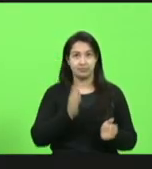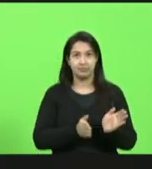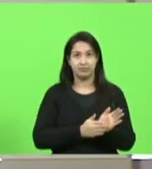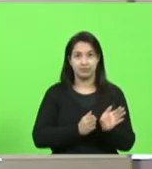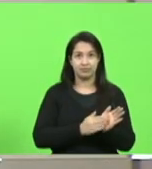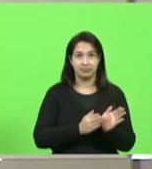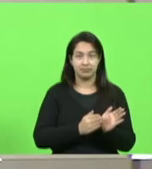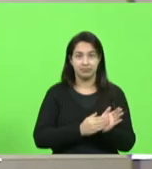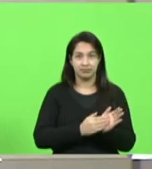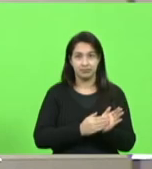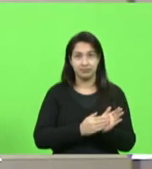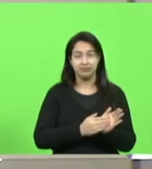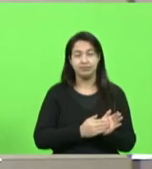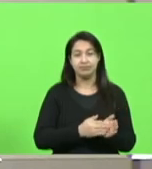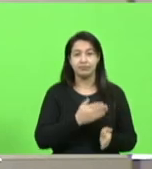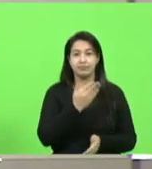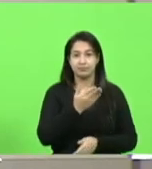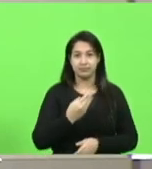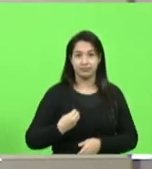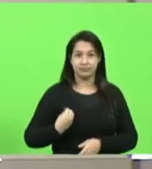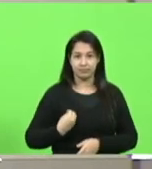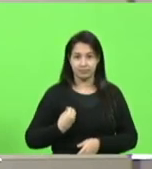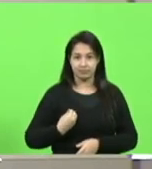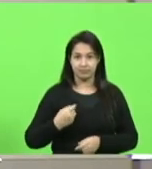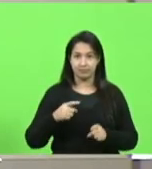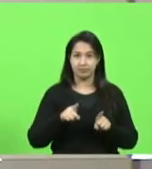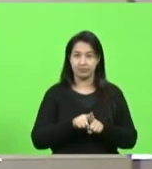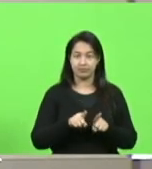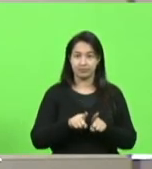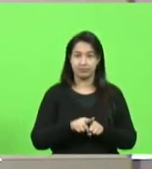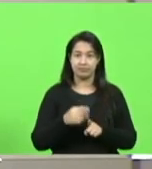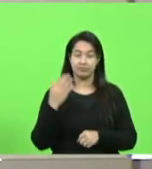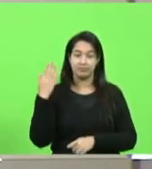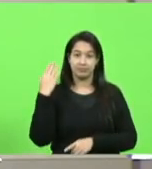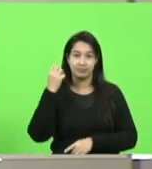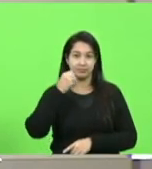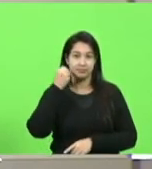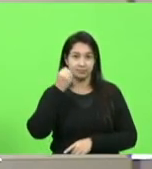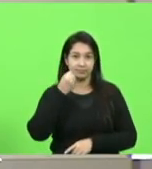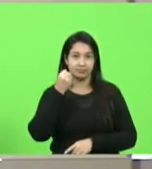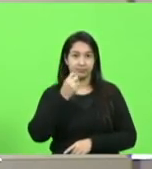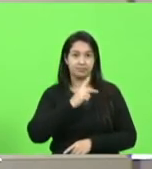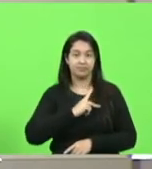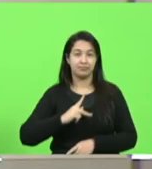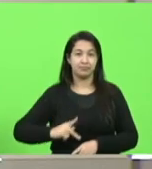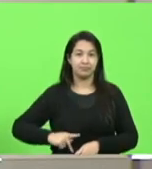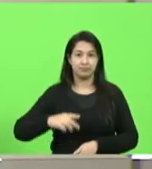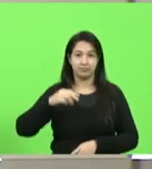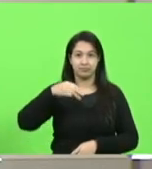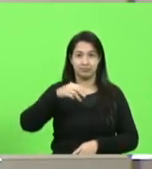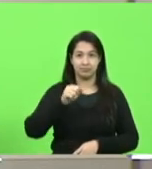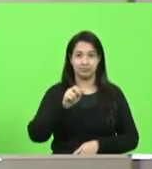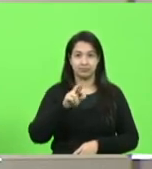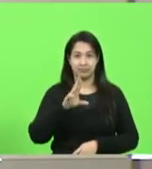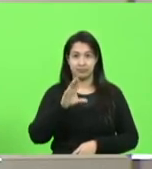a vida e obra do ex-senador e ex-vice-presidente da República, Marco Maciel.